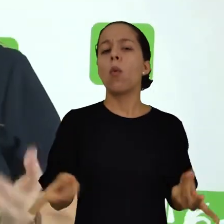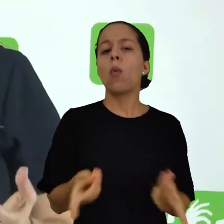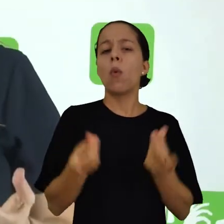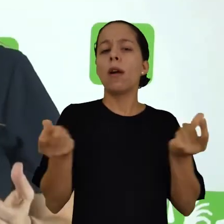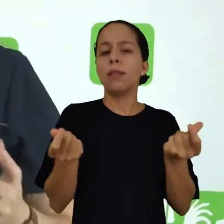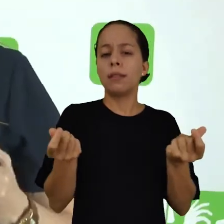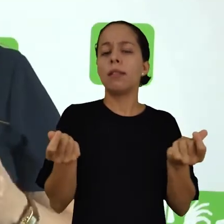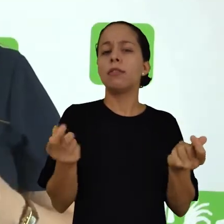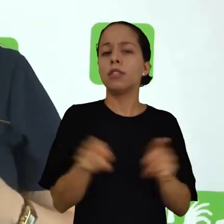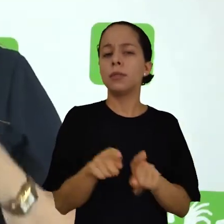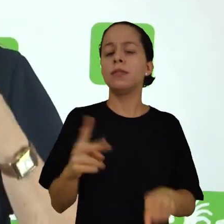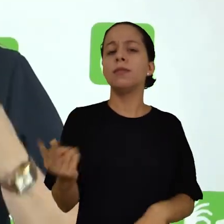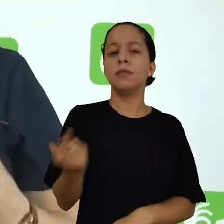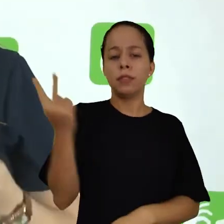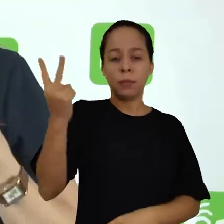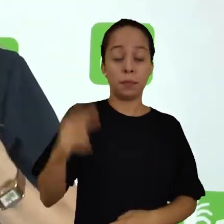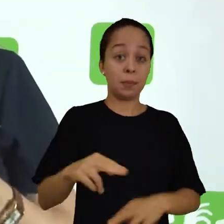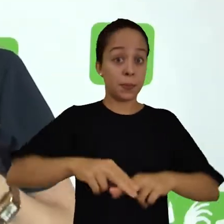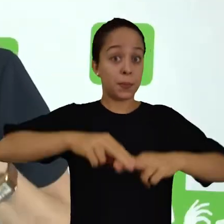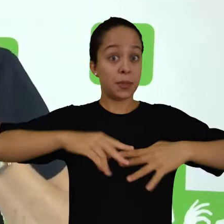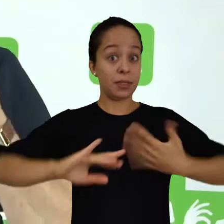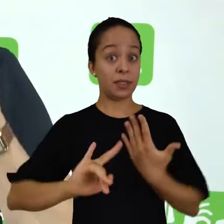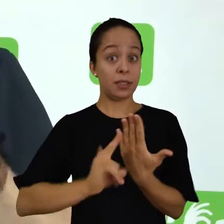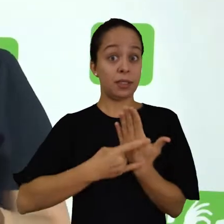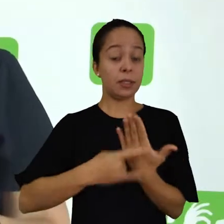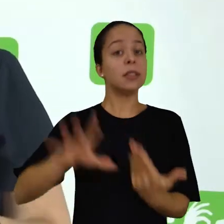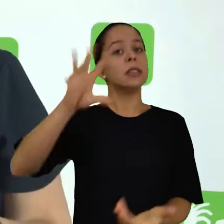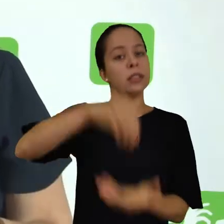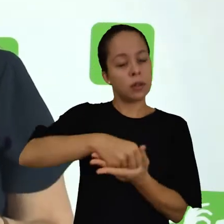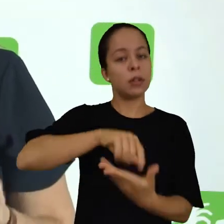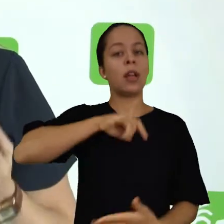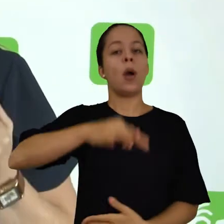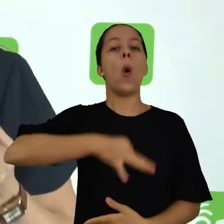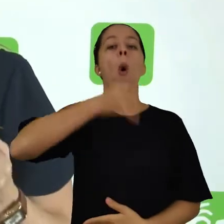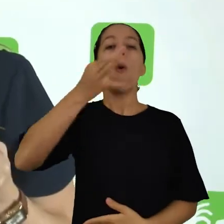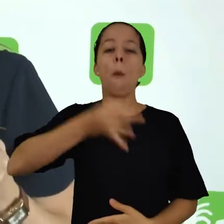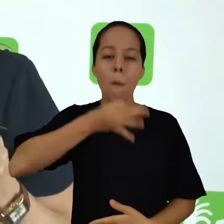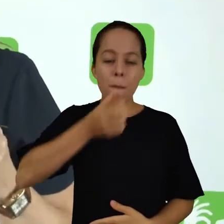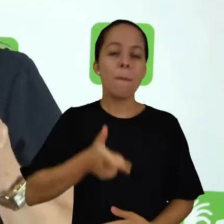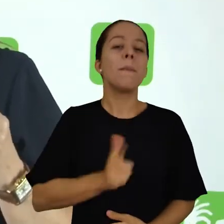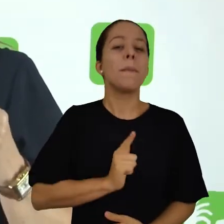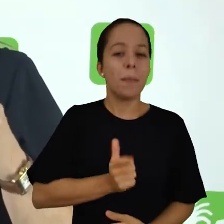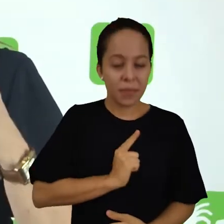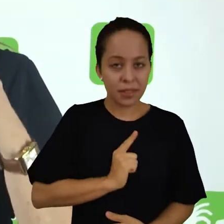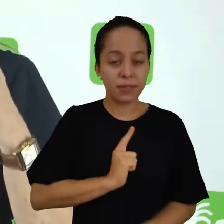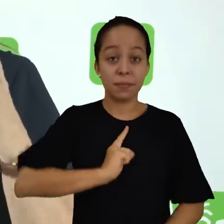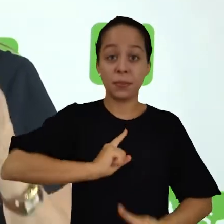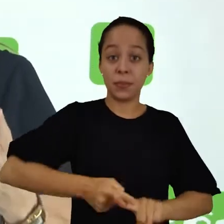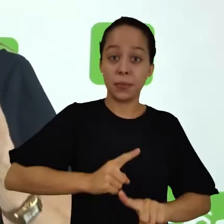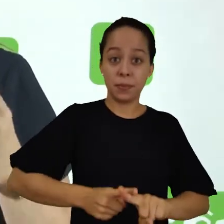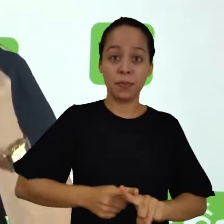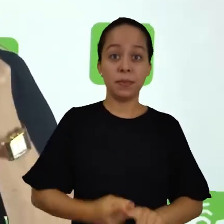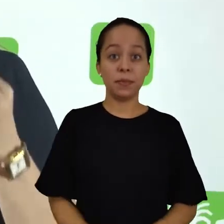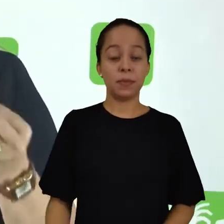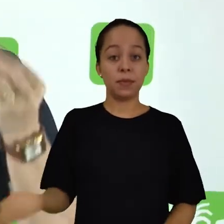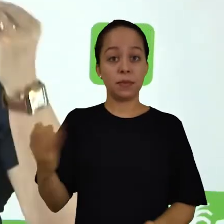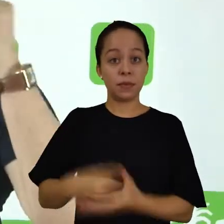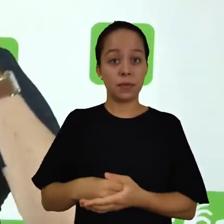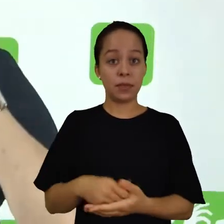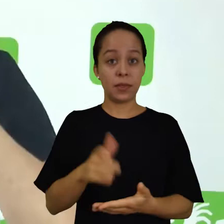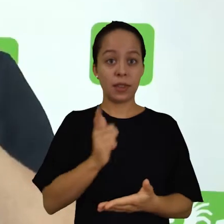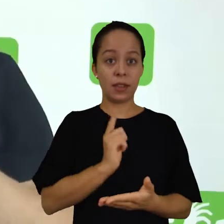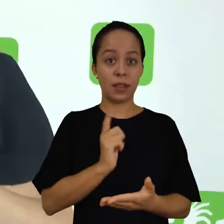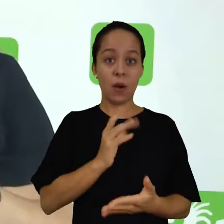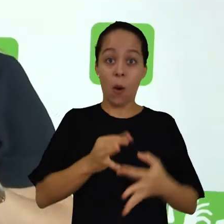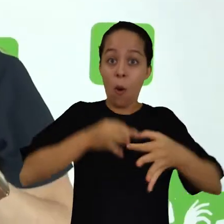Por esse motivo, as resenhas são textos argumentativos, pois os juízos de valor